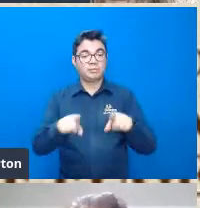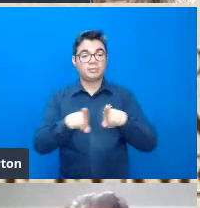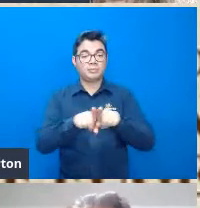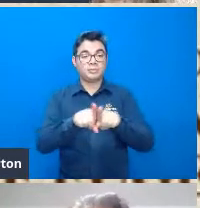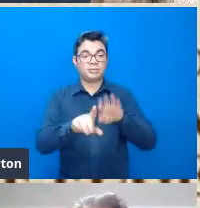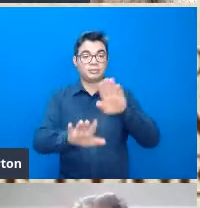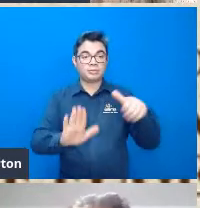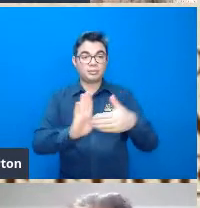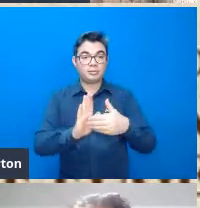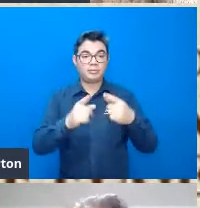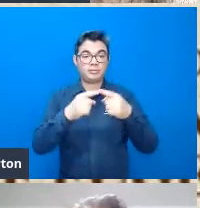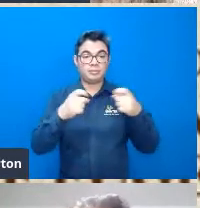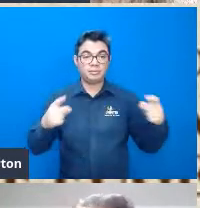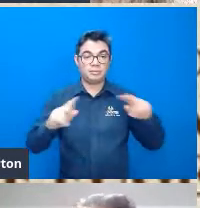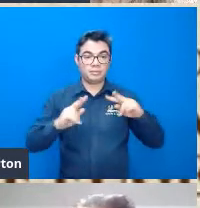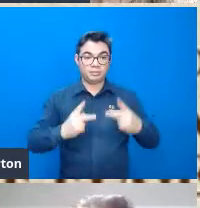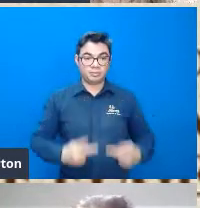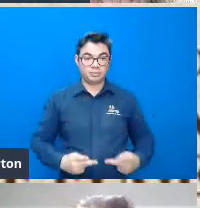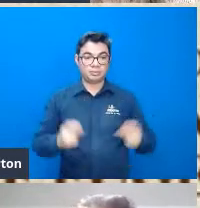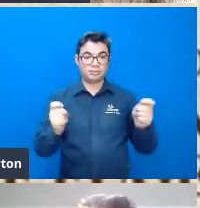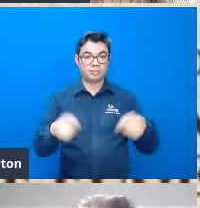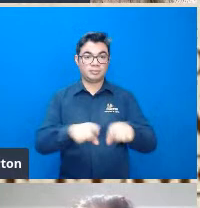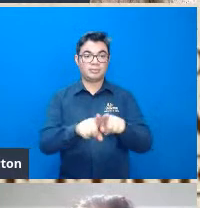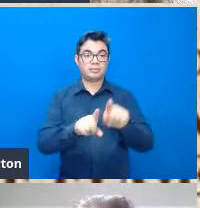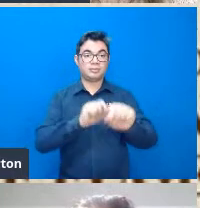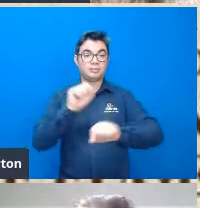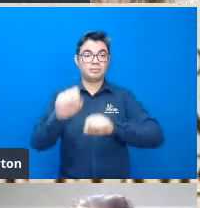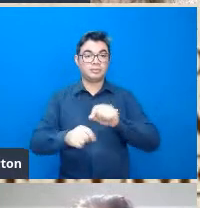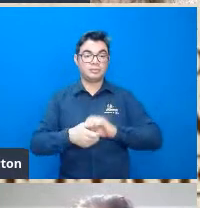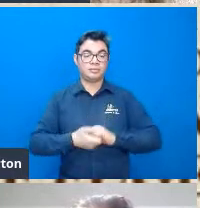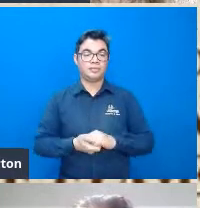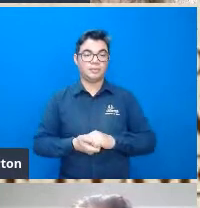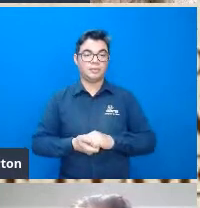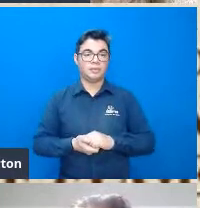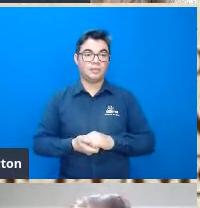são humanas então acho que deixa essa